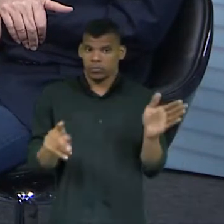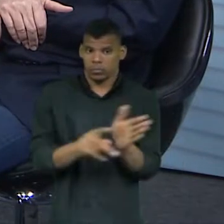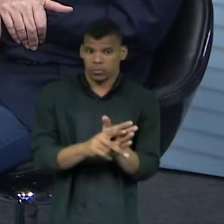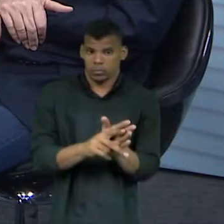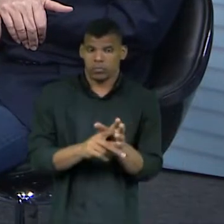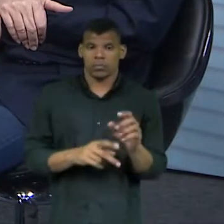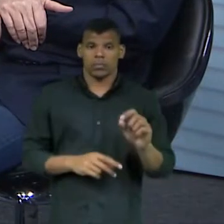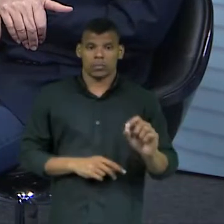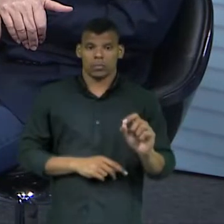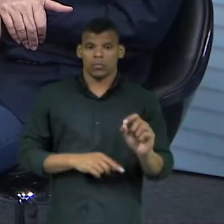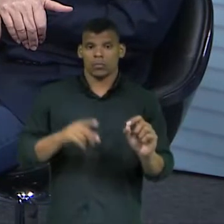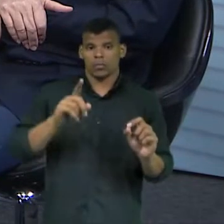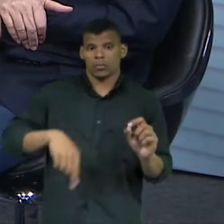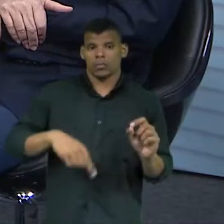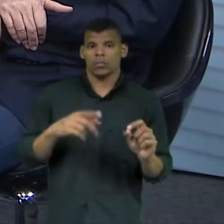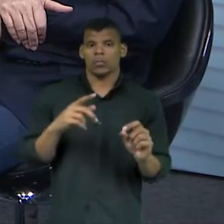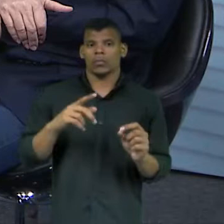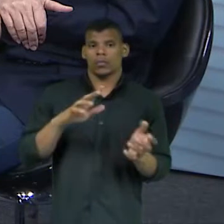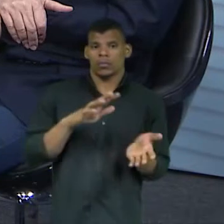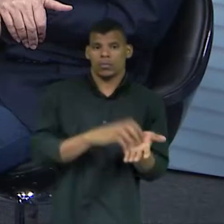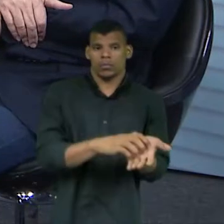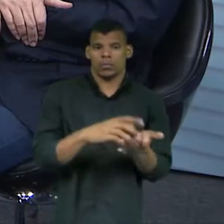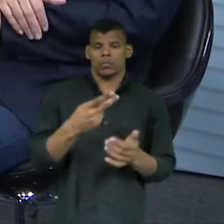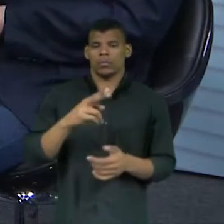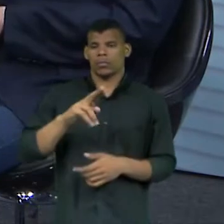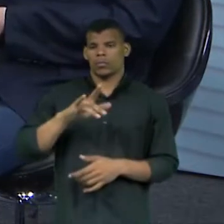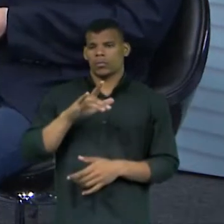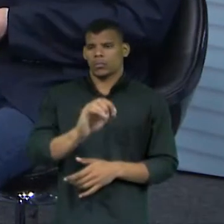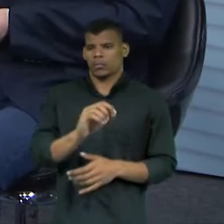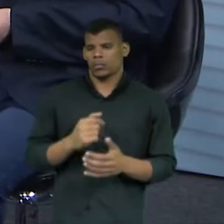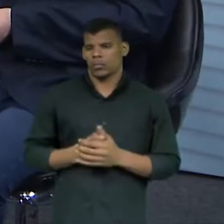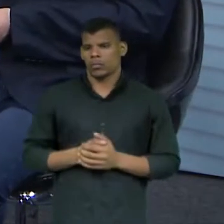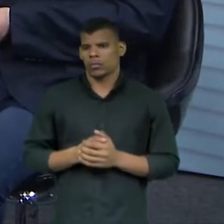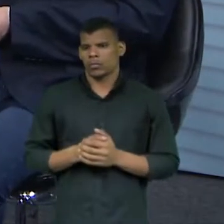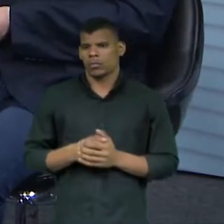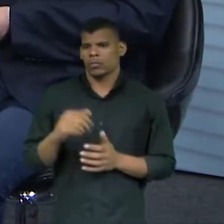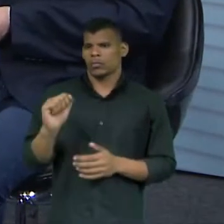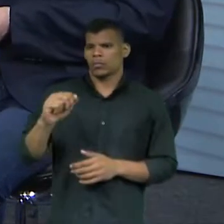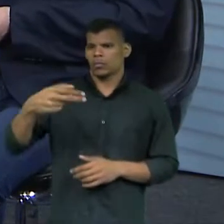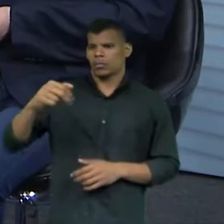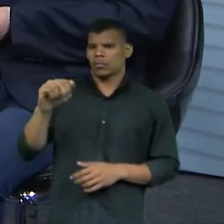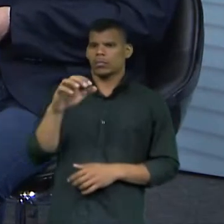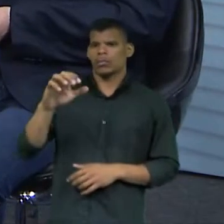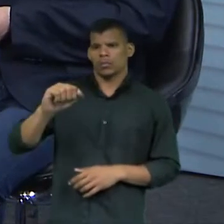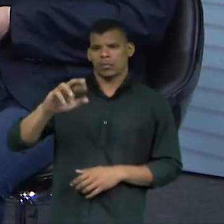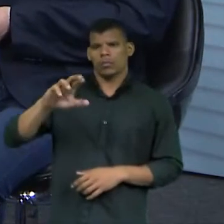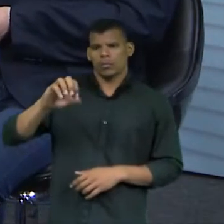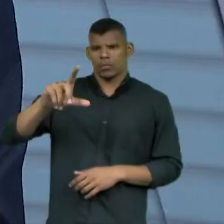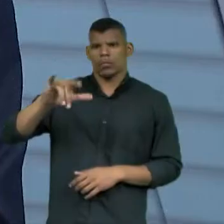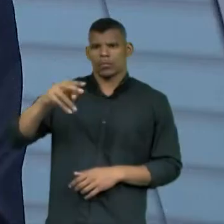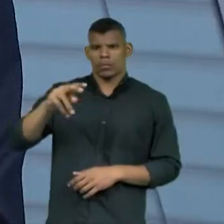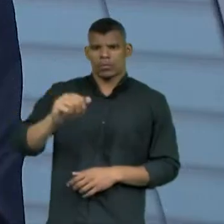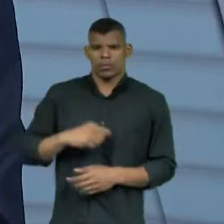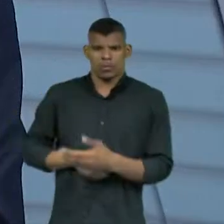considerado para a lei eleitoral como agente público. Doutora Ana Carolina Lencar, aqui comigo. Doutora,